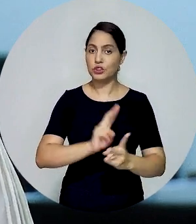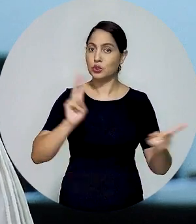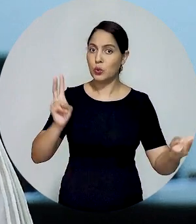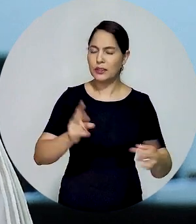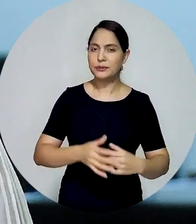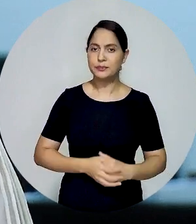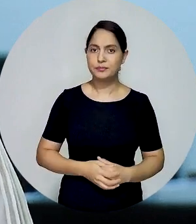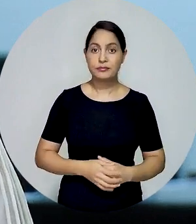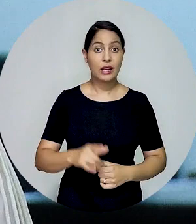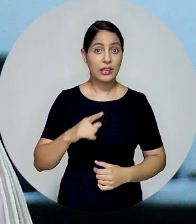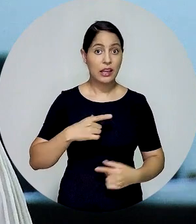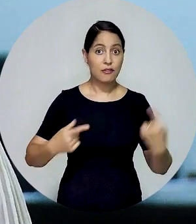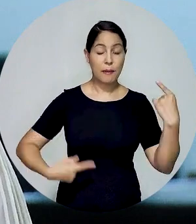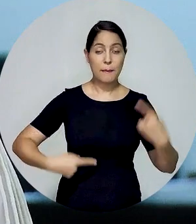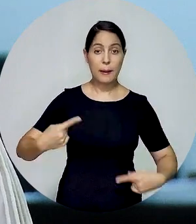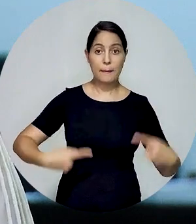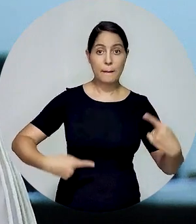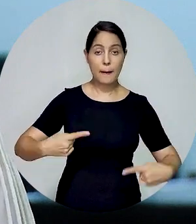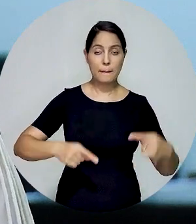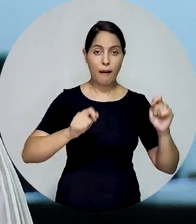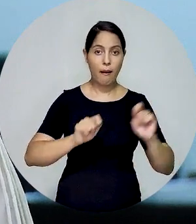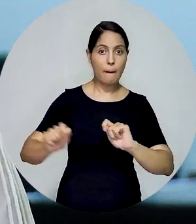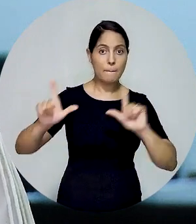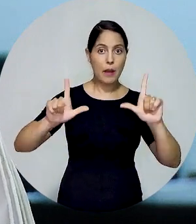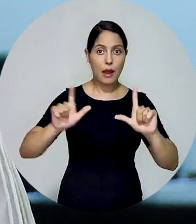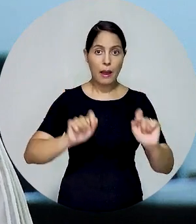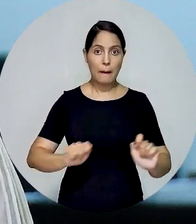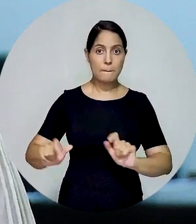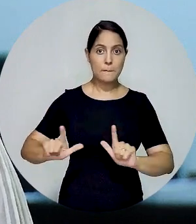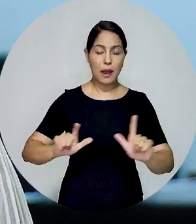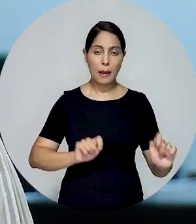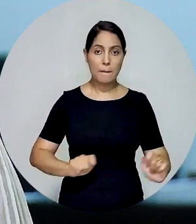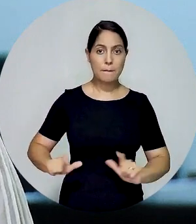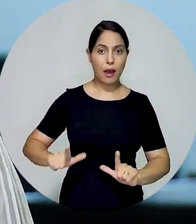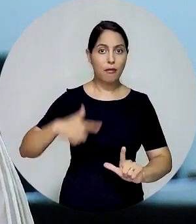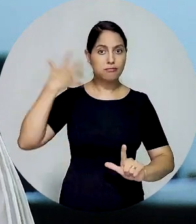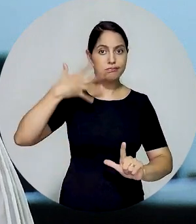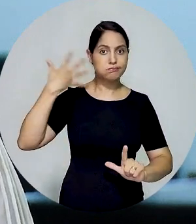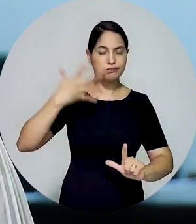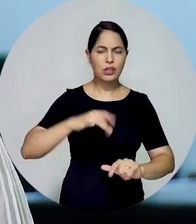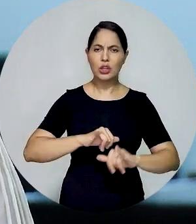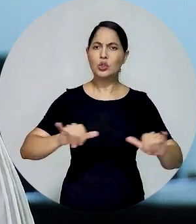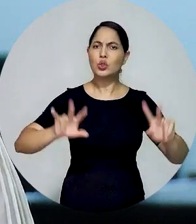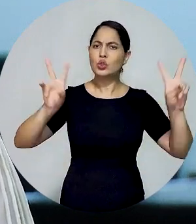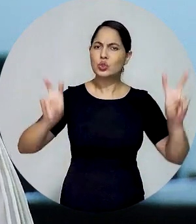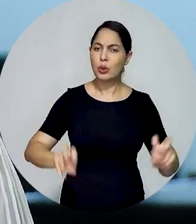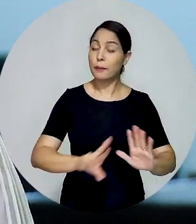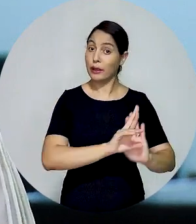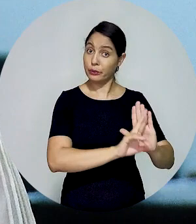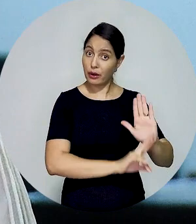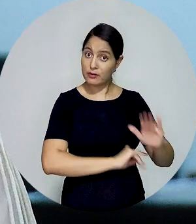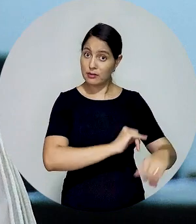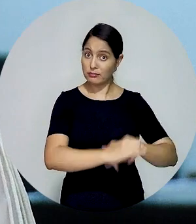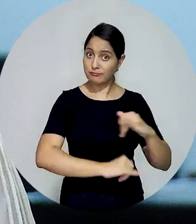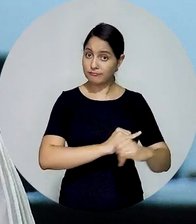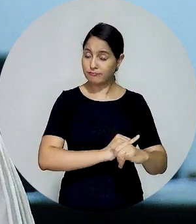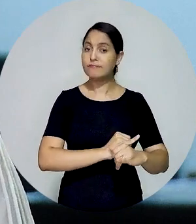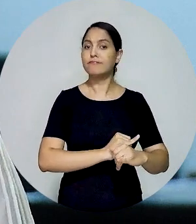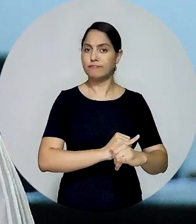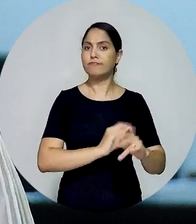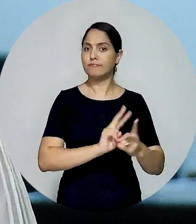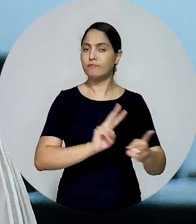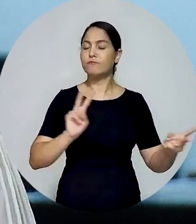Dinheiro no Mercado de Ativos Virtuais. Em três painéis foram debatidas questões como necessidade de regulação, compliance,